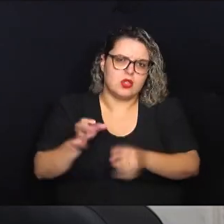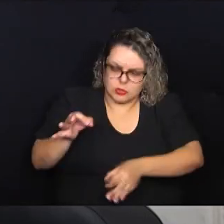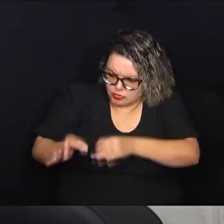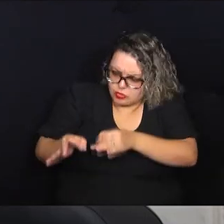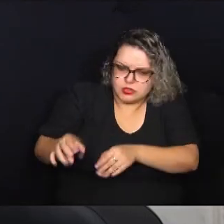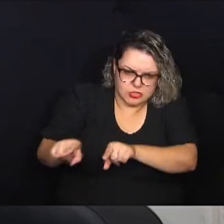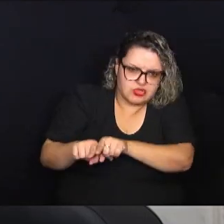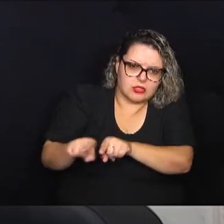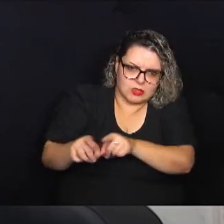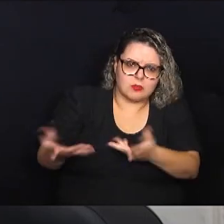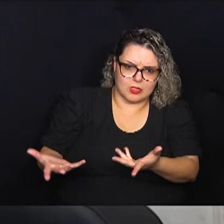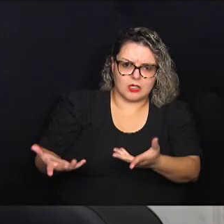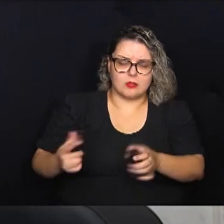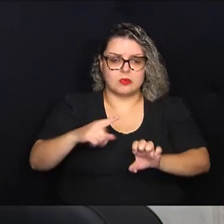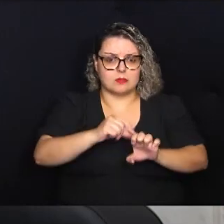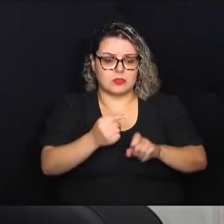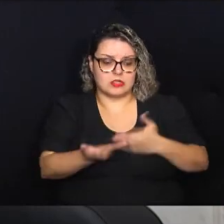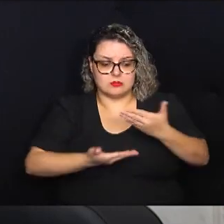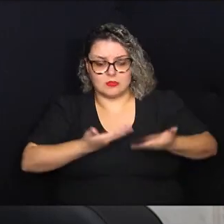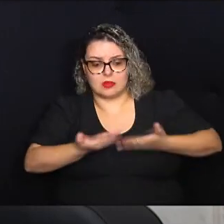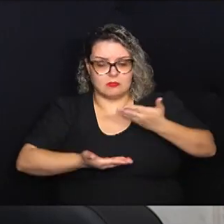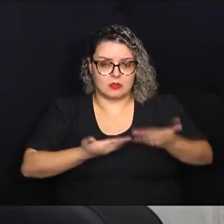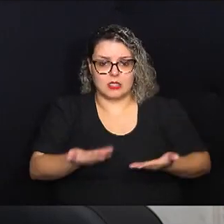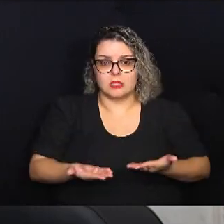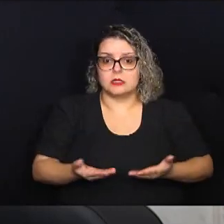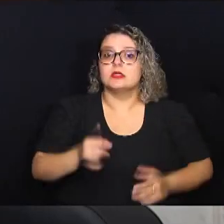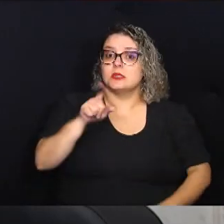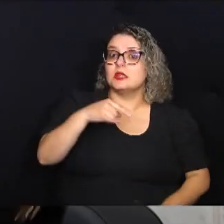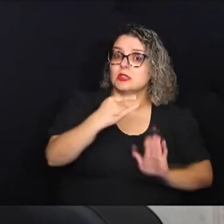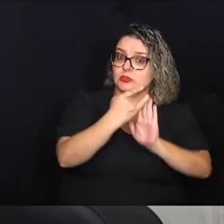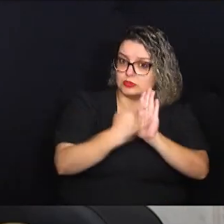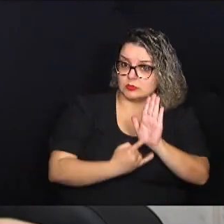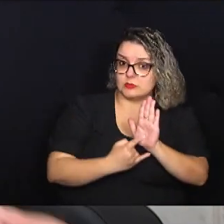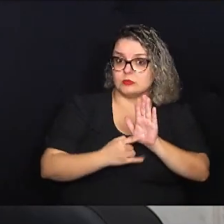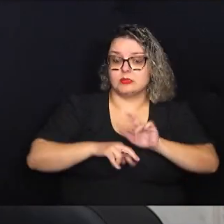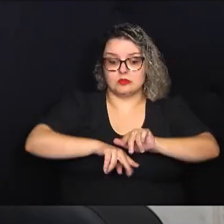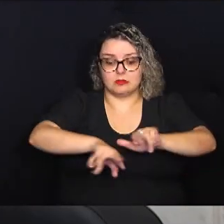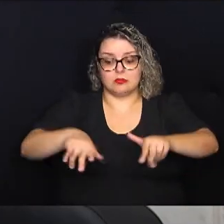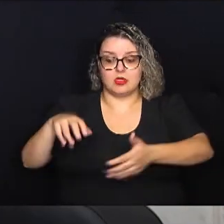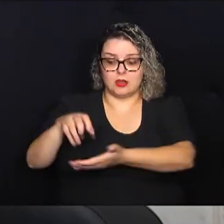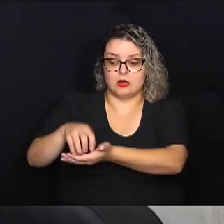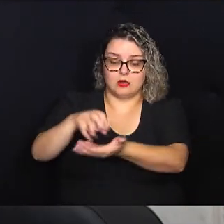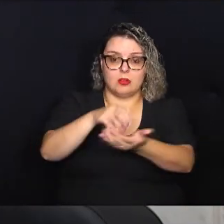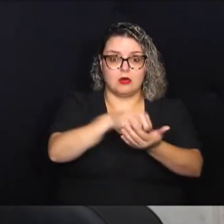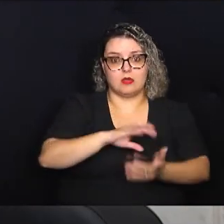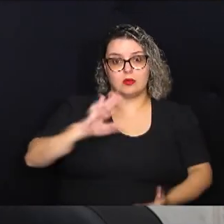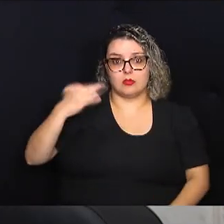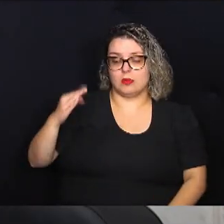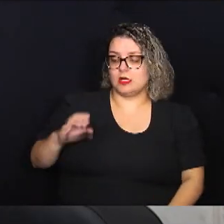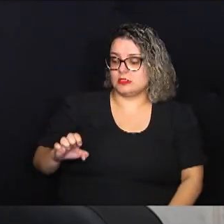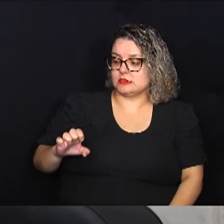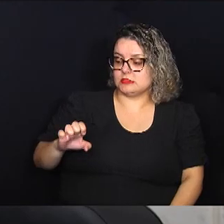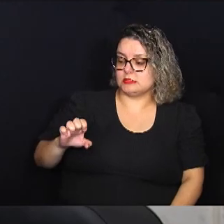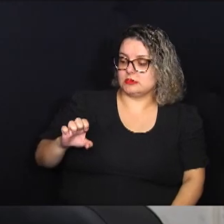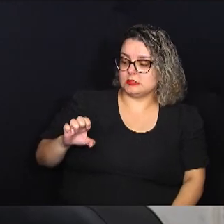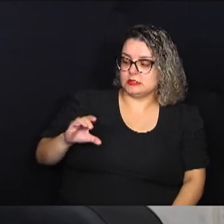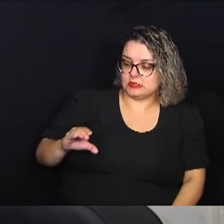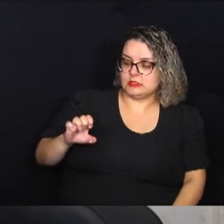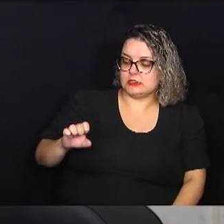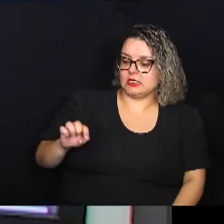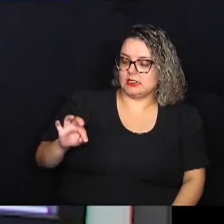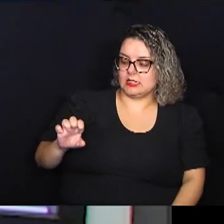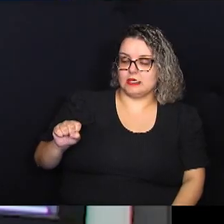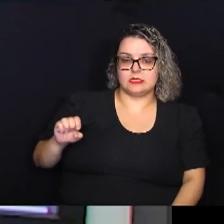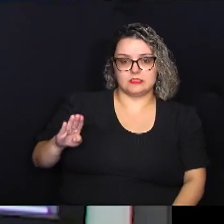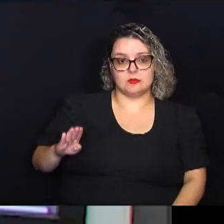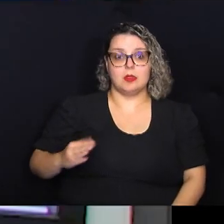empreendimento que ele está, às vezes, negociando. E é um documento que, às vezes, muitos órgãos externos, como a CETESB, exige a certidão de uso do solo